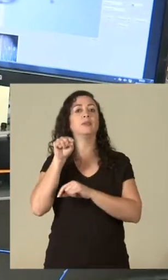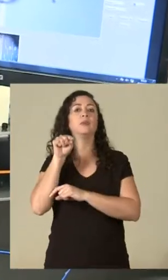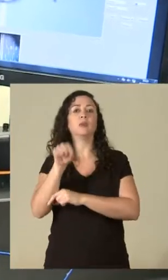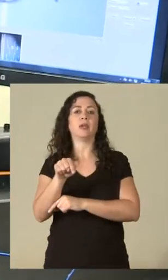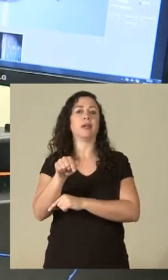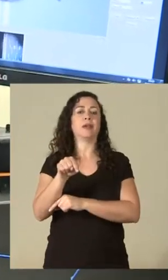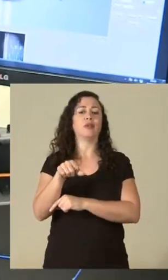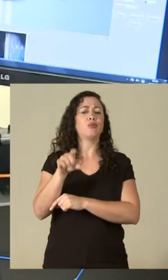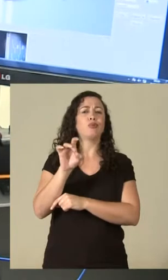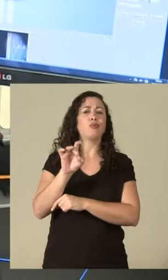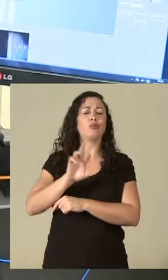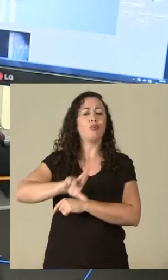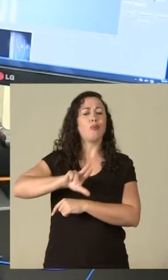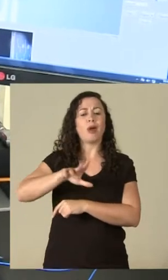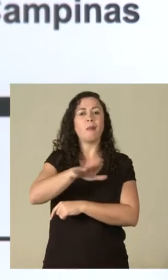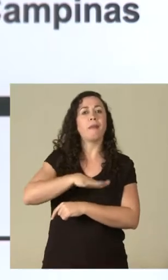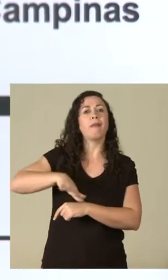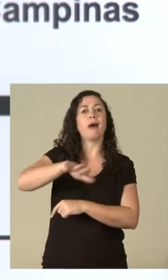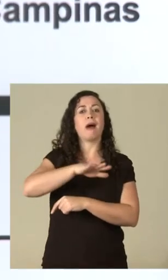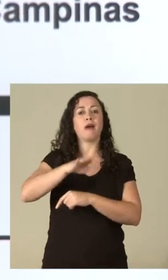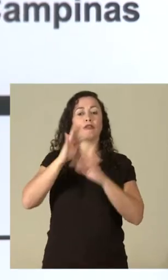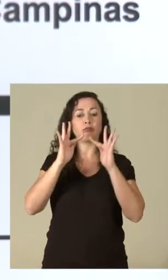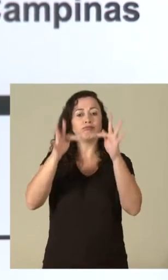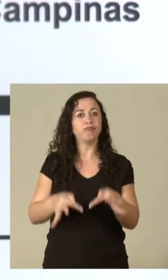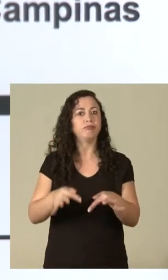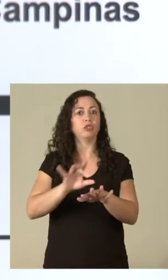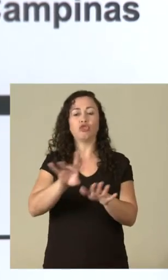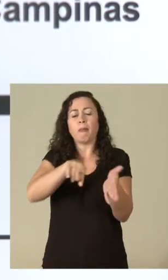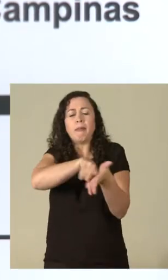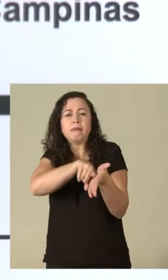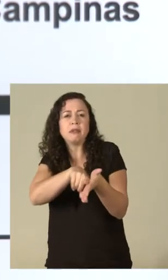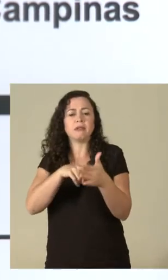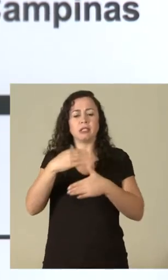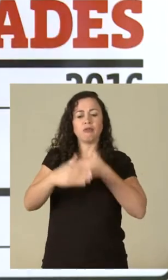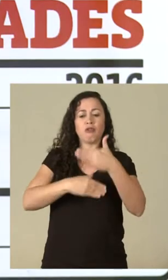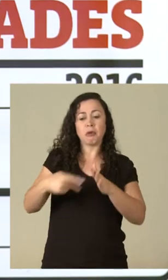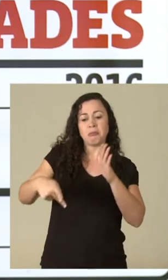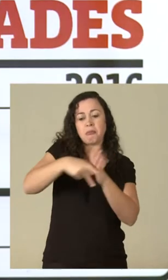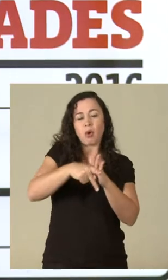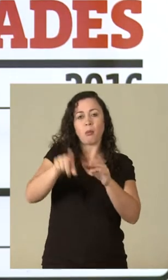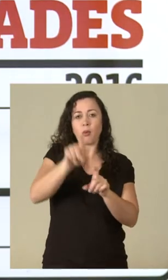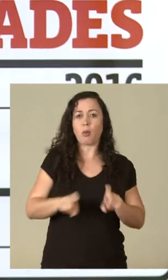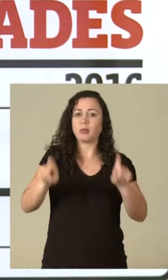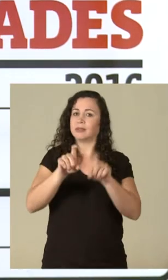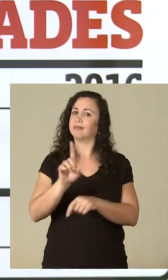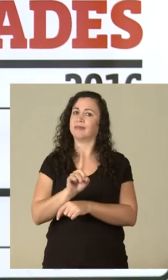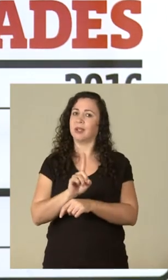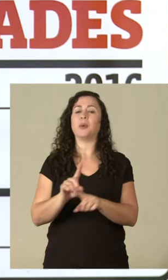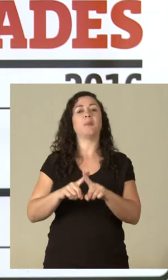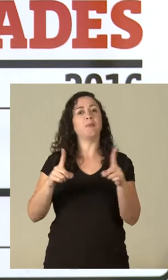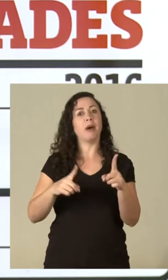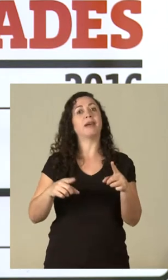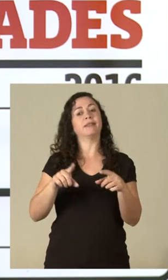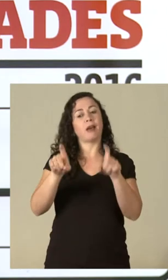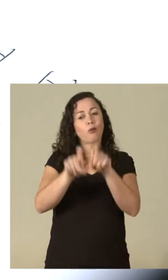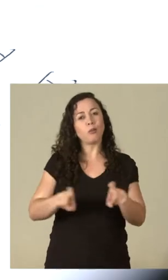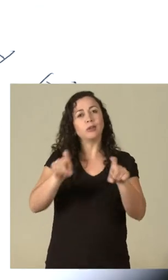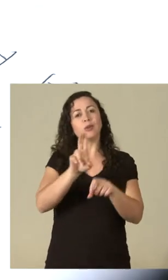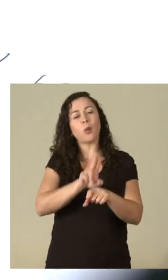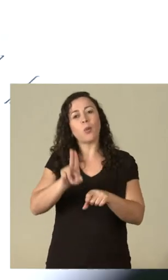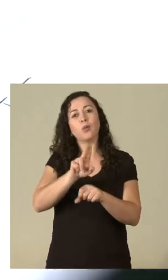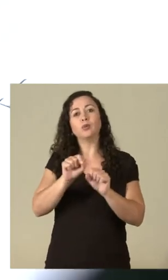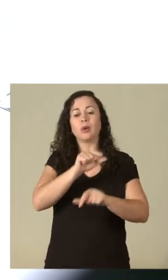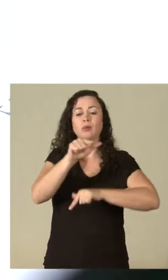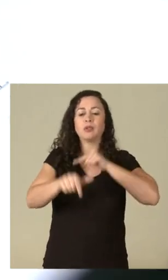fim, ela não é só pesquisa e desenvolvimento para ela mesma, mas sim é uma área meio. Então, a gente usa a computação